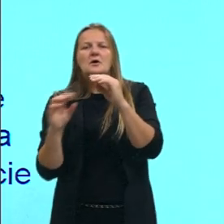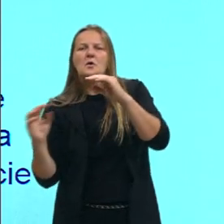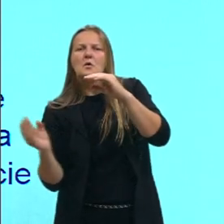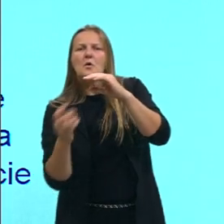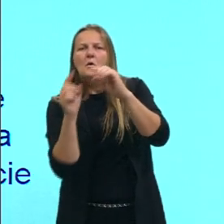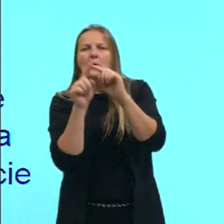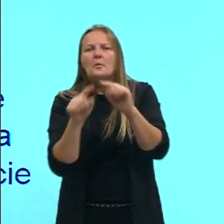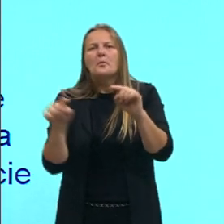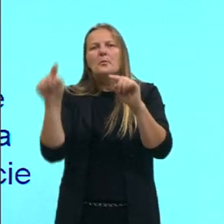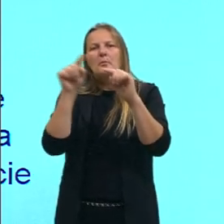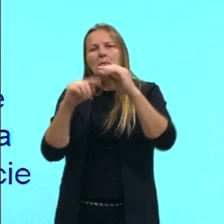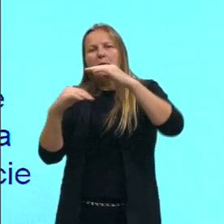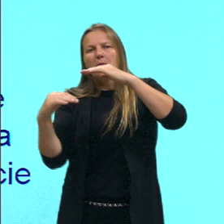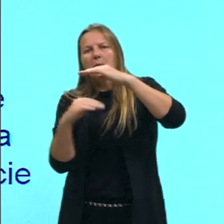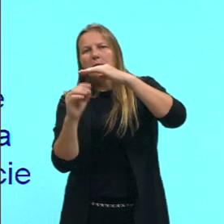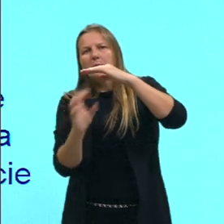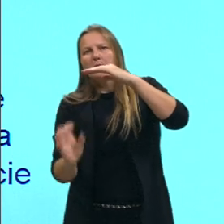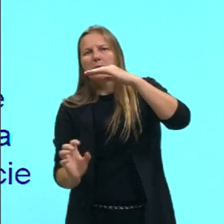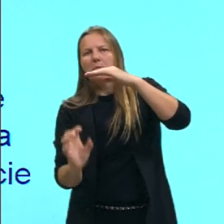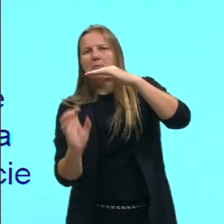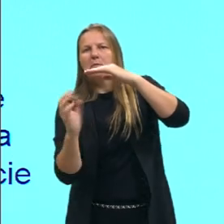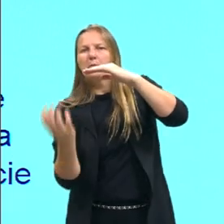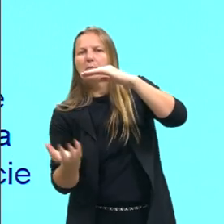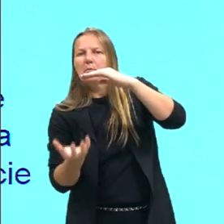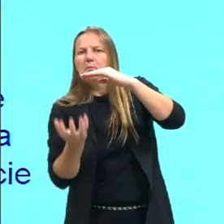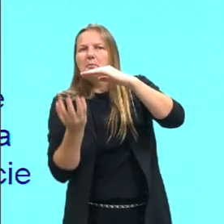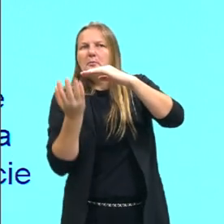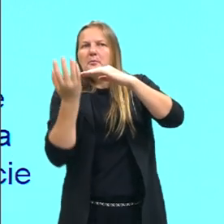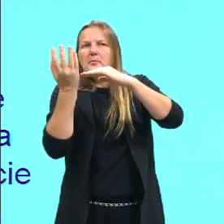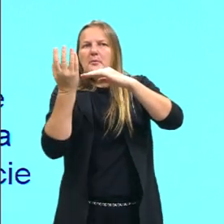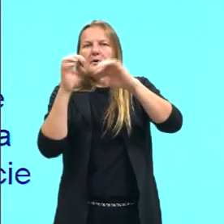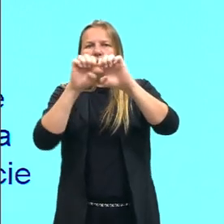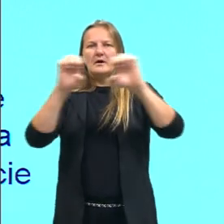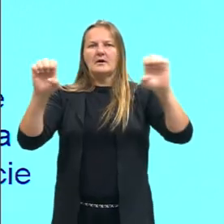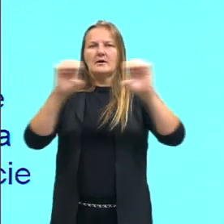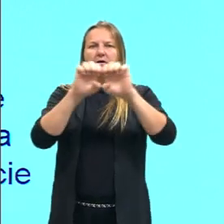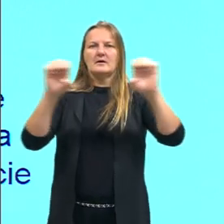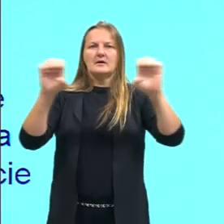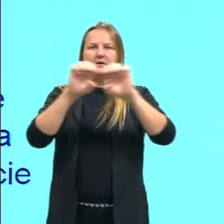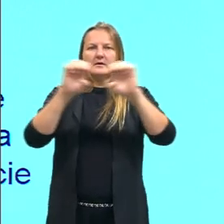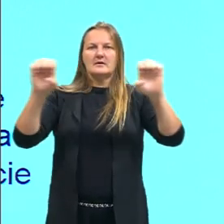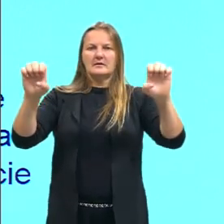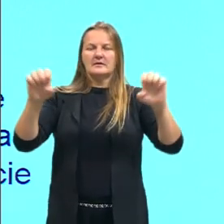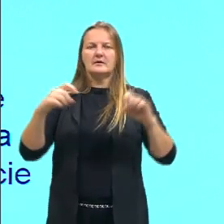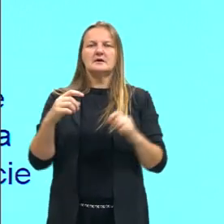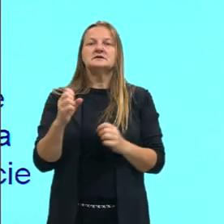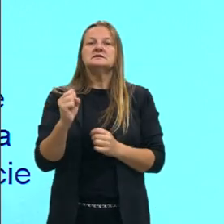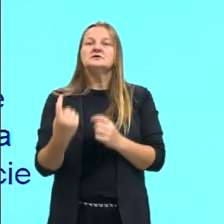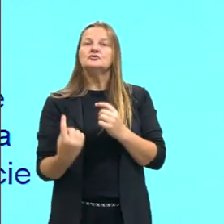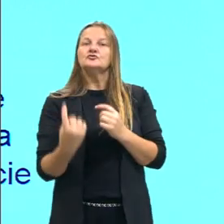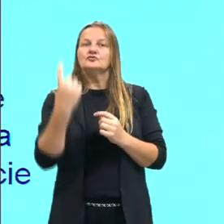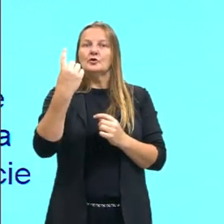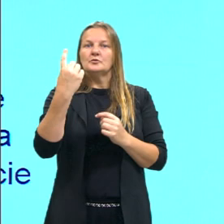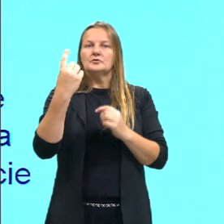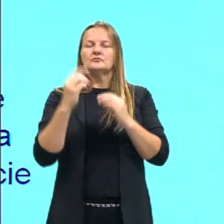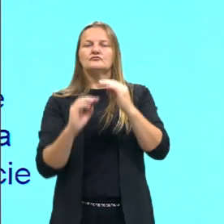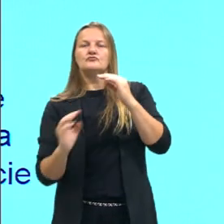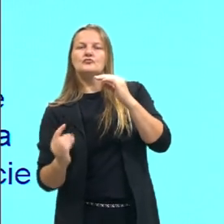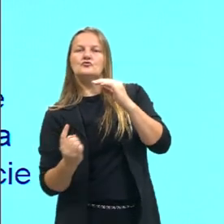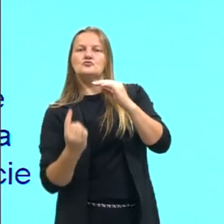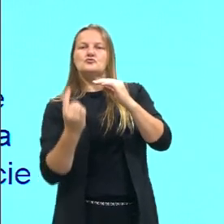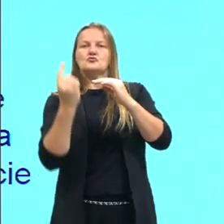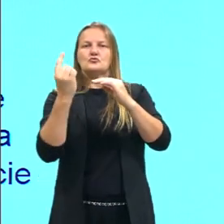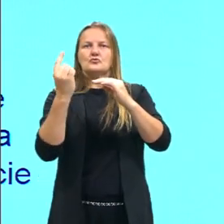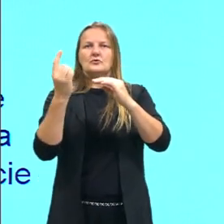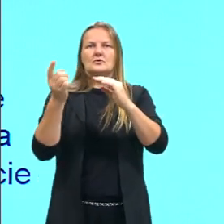dos trópicos pro Equador, certo? Quando ele sobe, acende, ele volta,